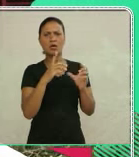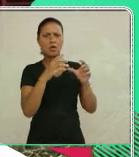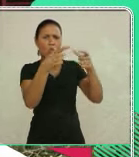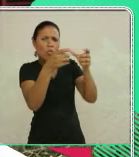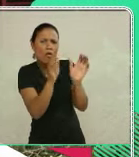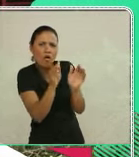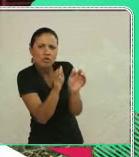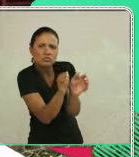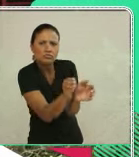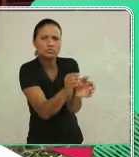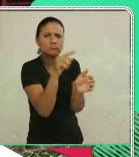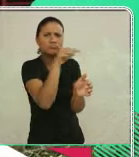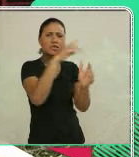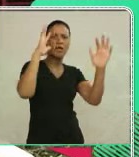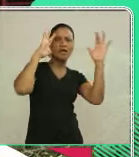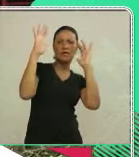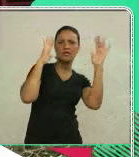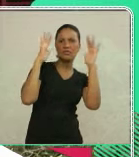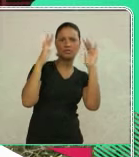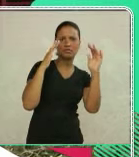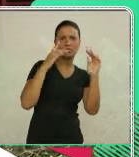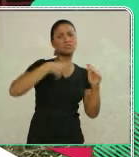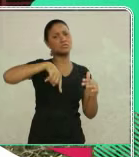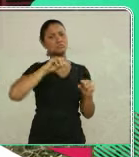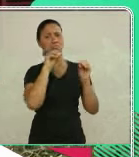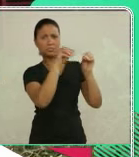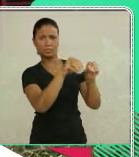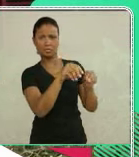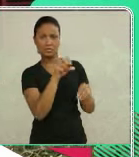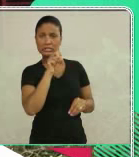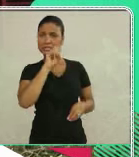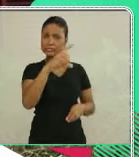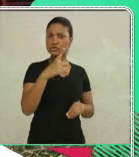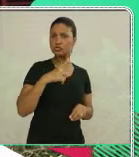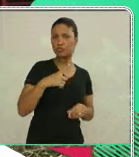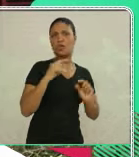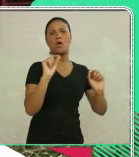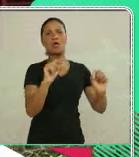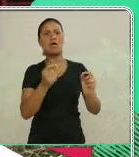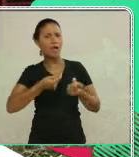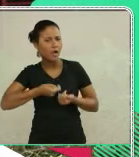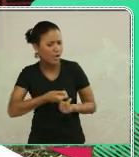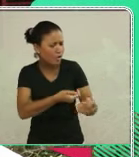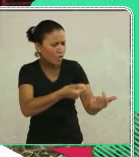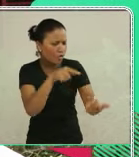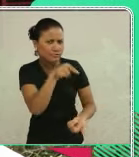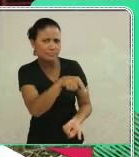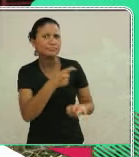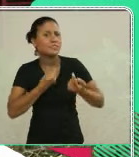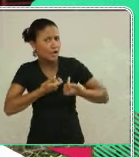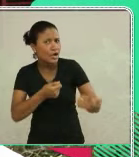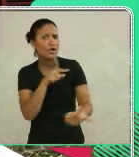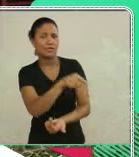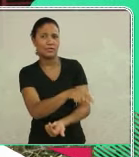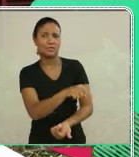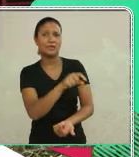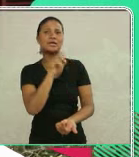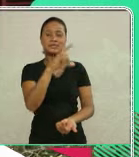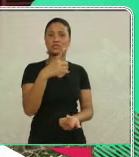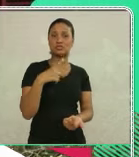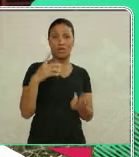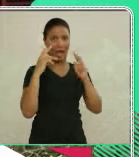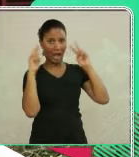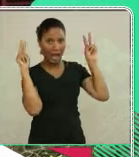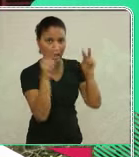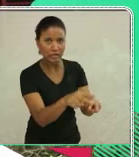tiver que pôr num cantinho para refletir, a gente põe, entendeu? Se tiver que elogiar, gente elogia. Se